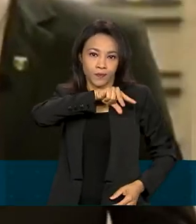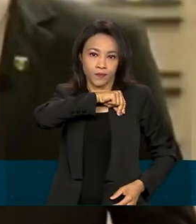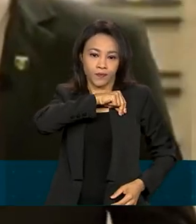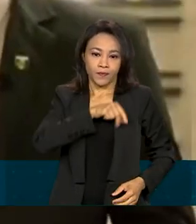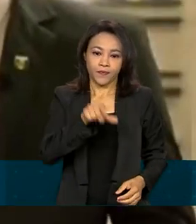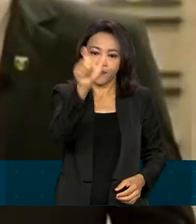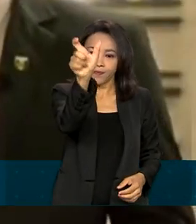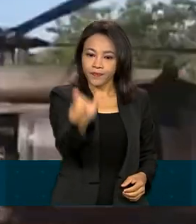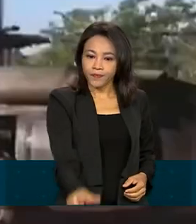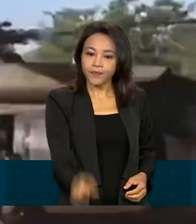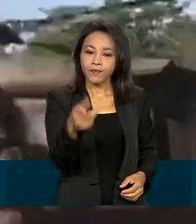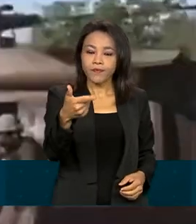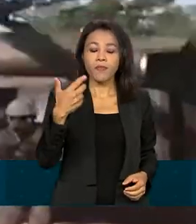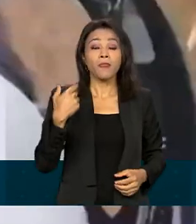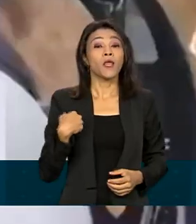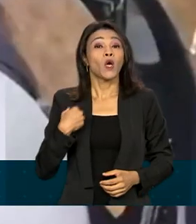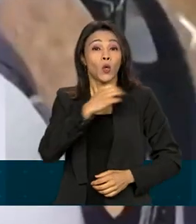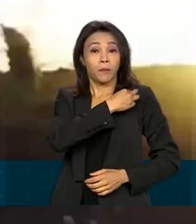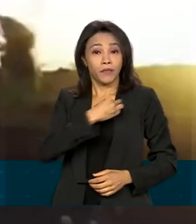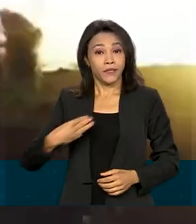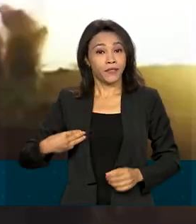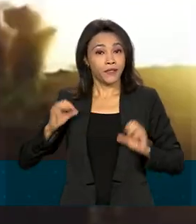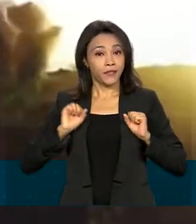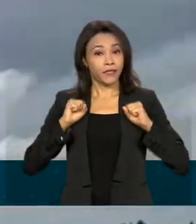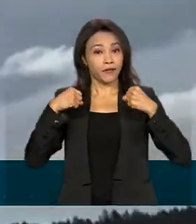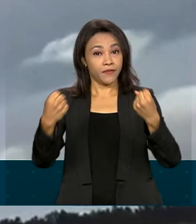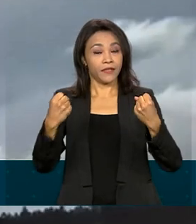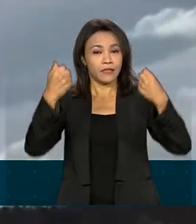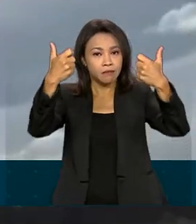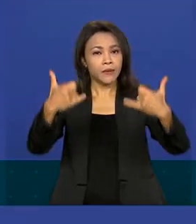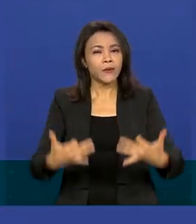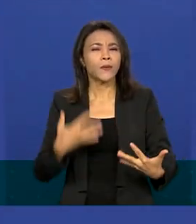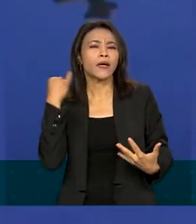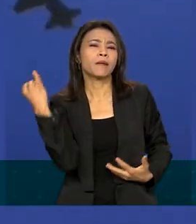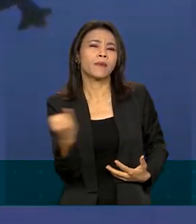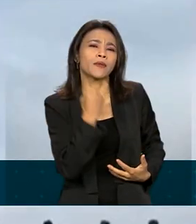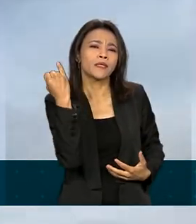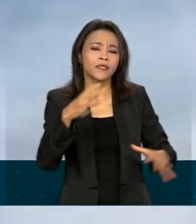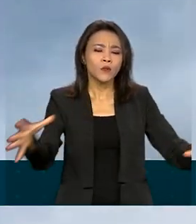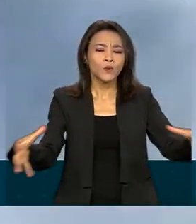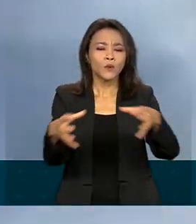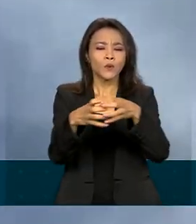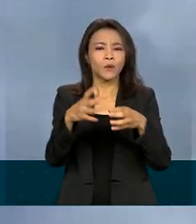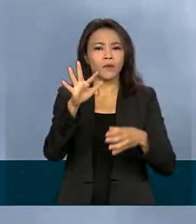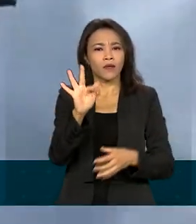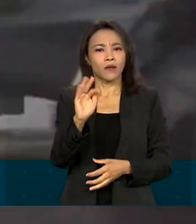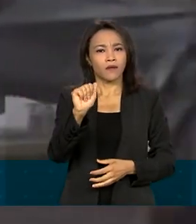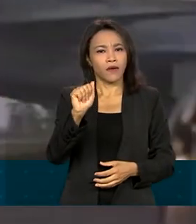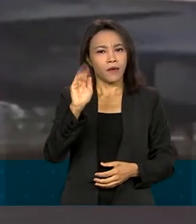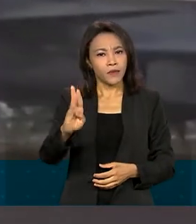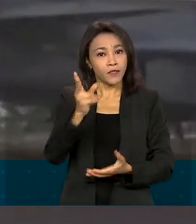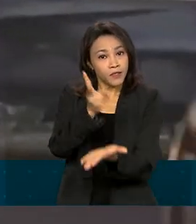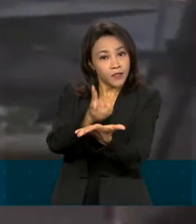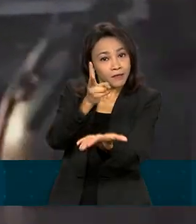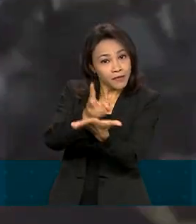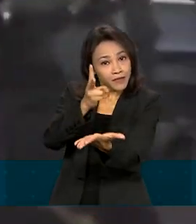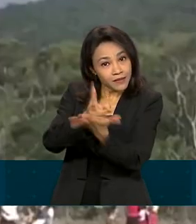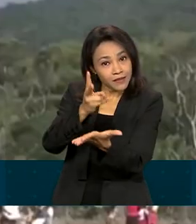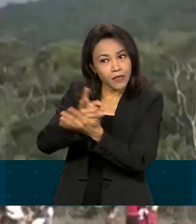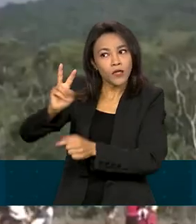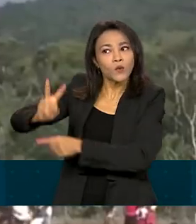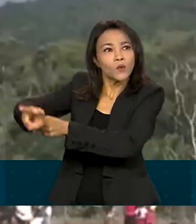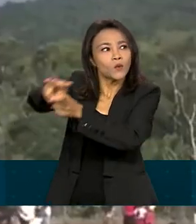mensagem, o ministro da Defesa falou da importância dos militares da FAB em manter a soberania do espaço